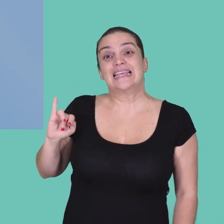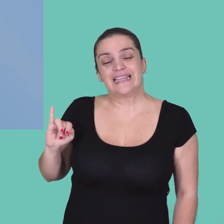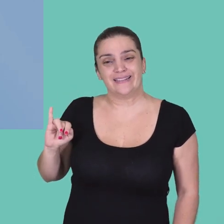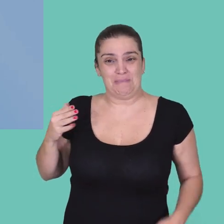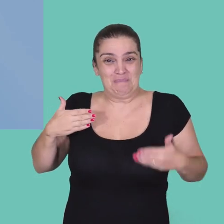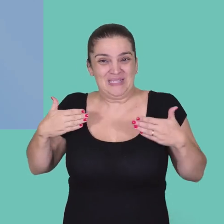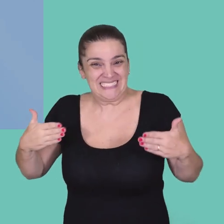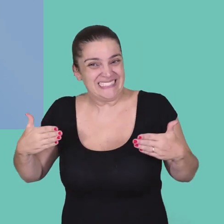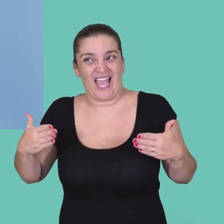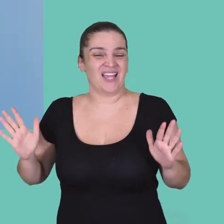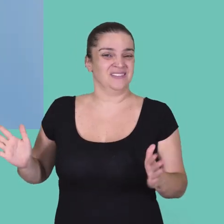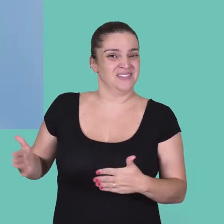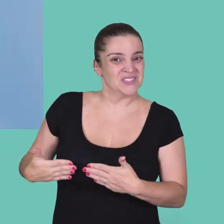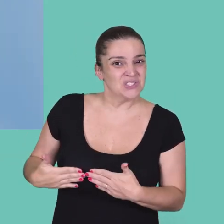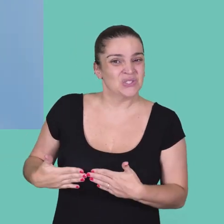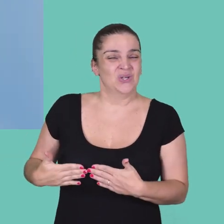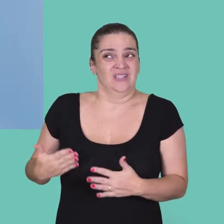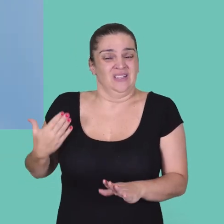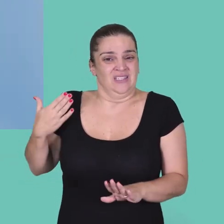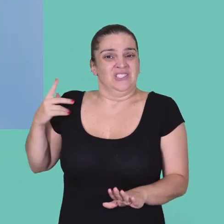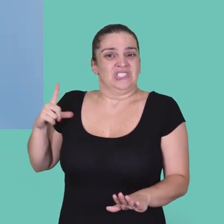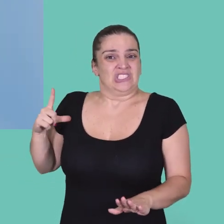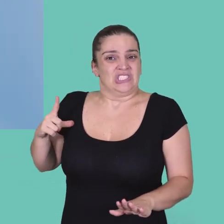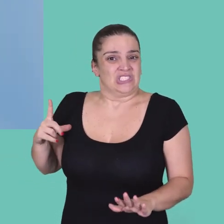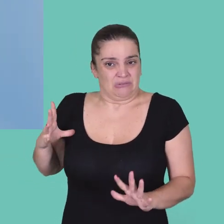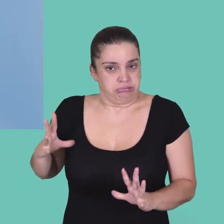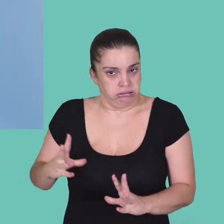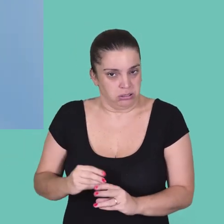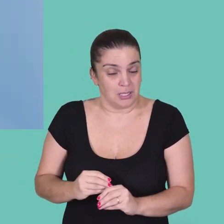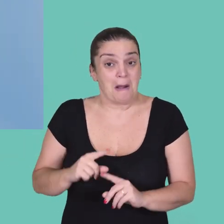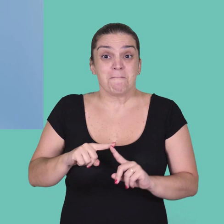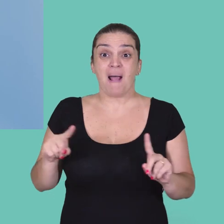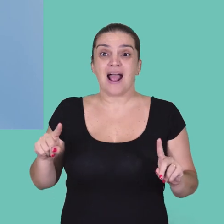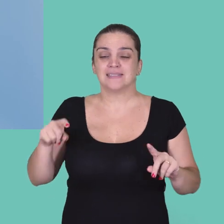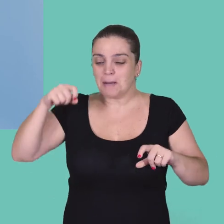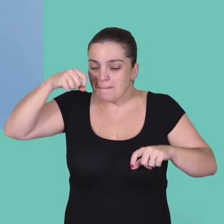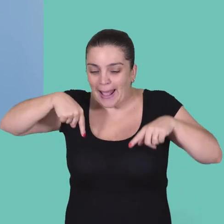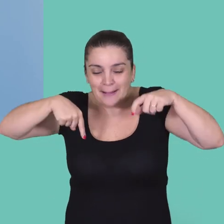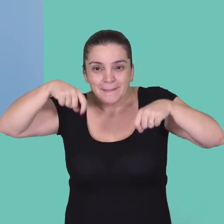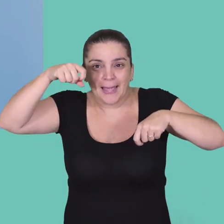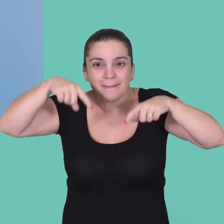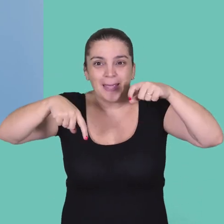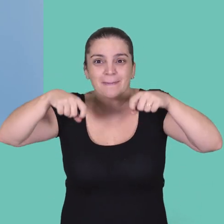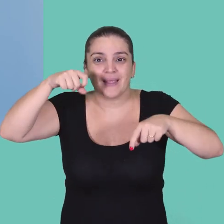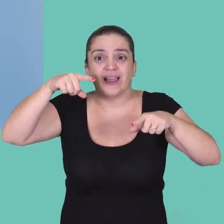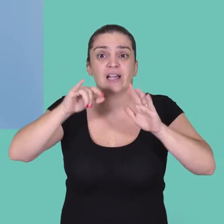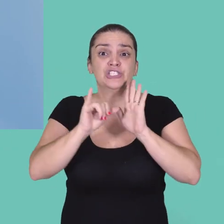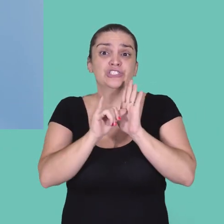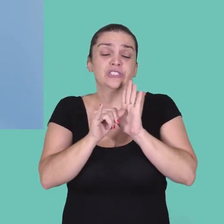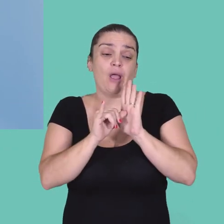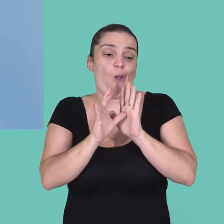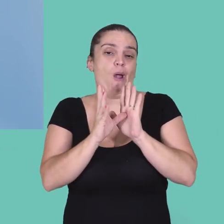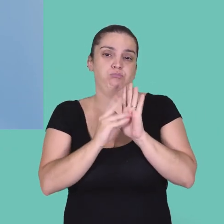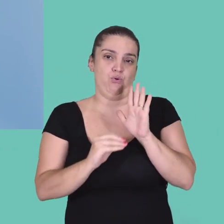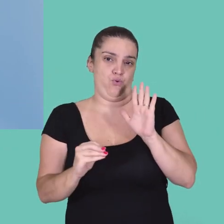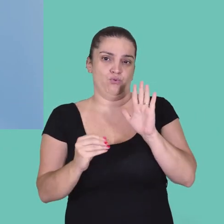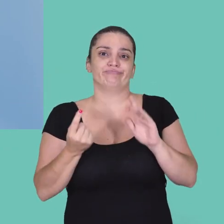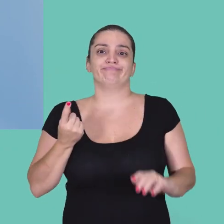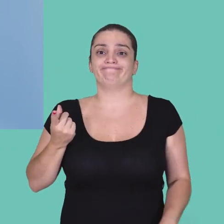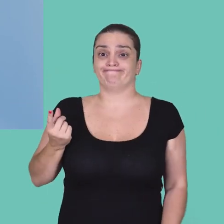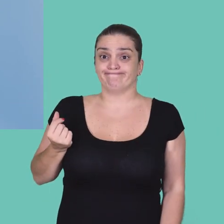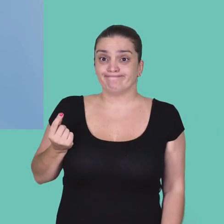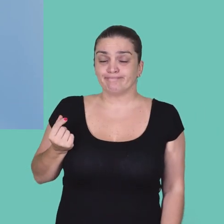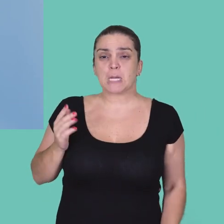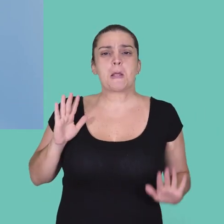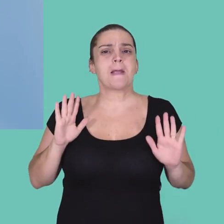ministério. ministério, e esse, vamos dizer assim, esse edital gerou uma série de sementinhas no país. Mas depois não teve mais dinheiro.